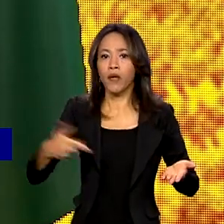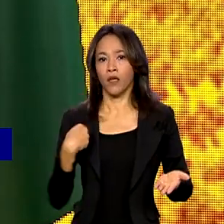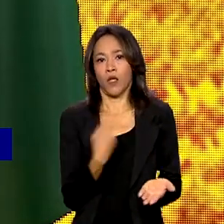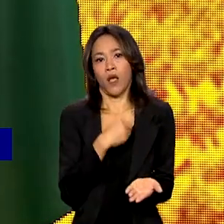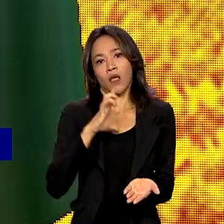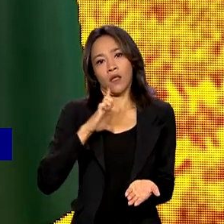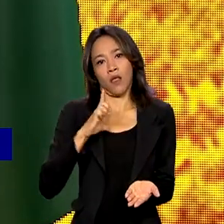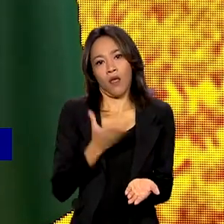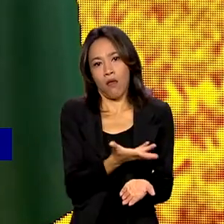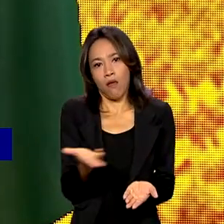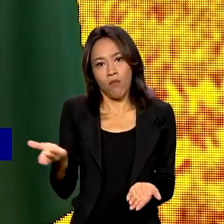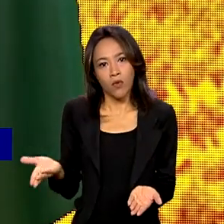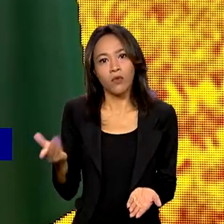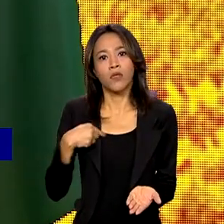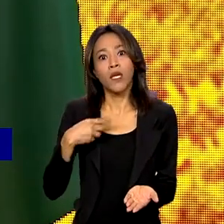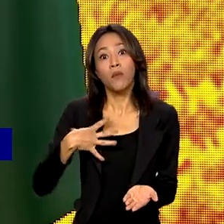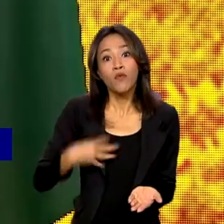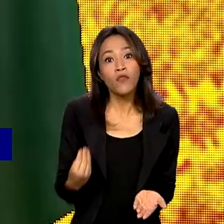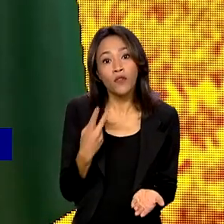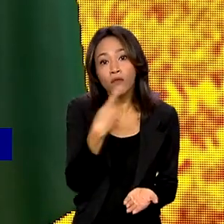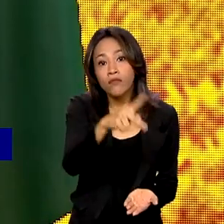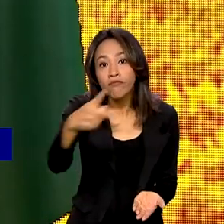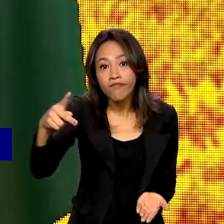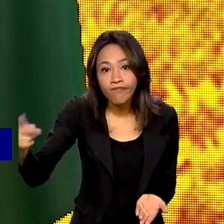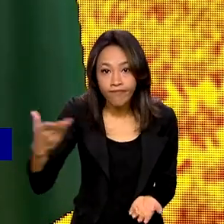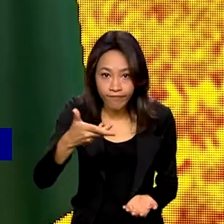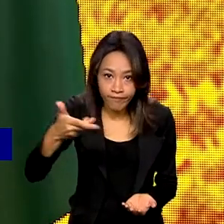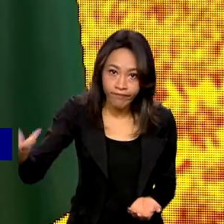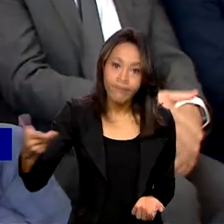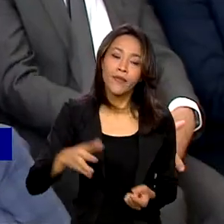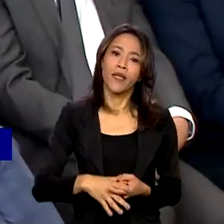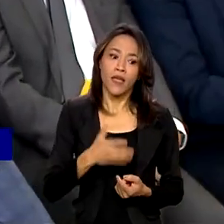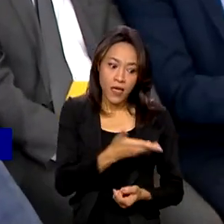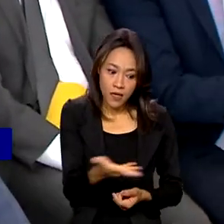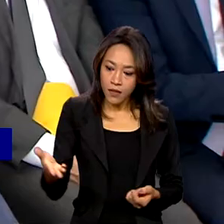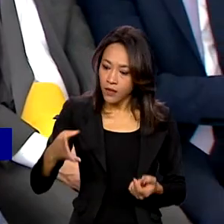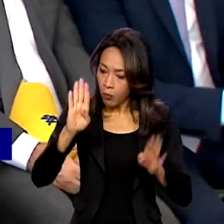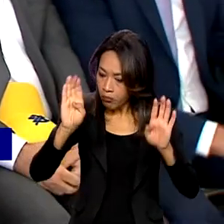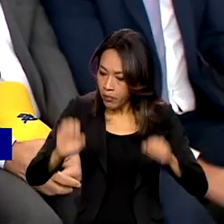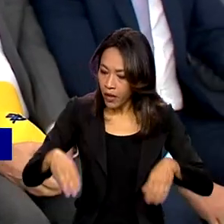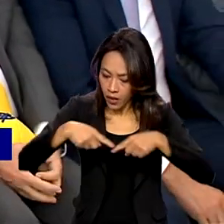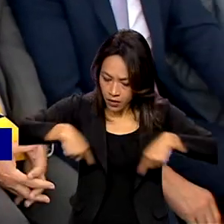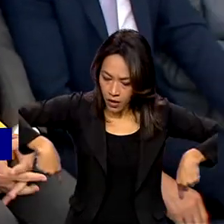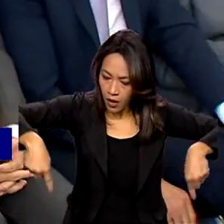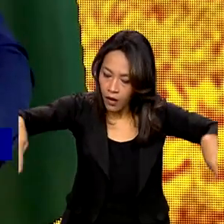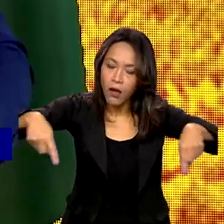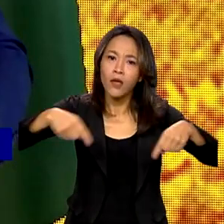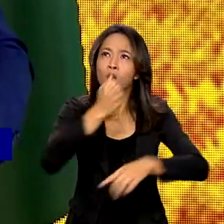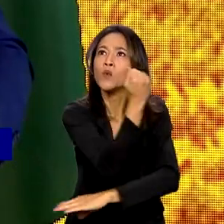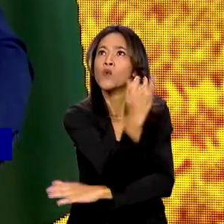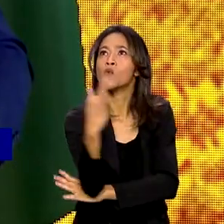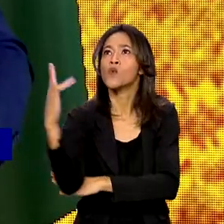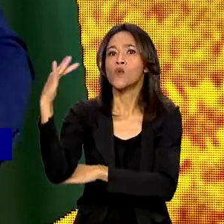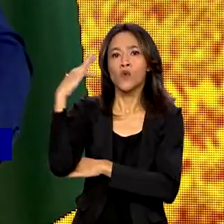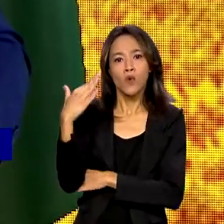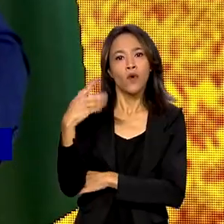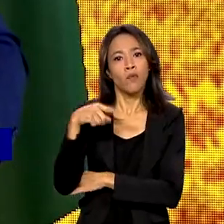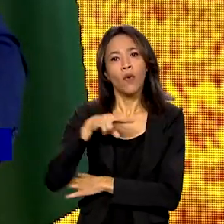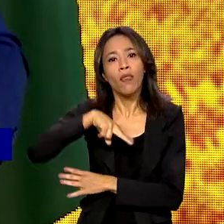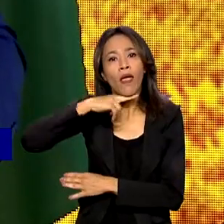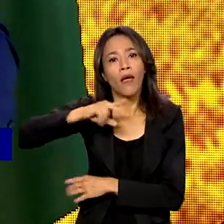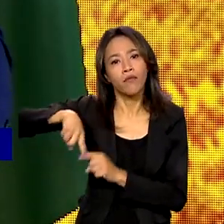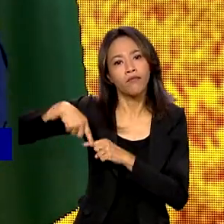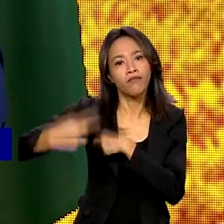que é um bem do filho de cada um, que é um bem do filho, do neto, do bisneto. Nós não precisamos